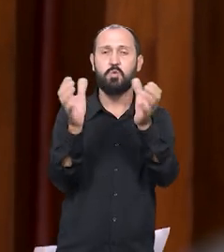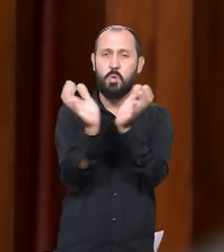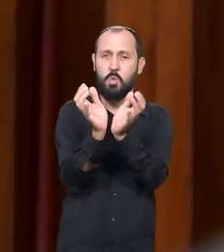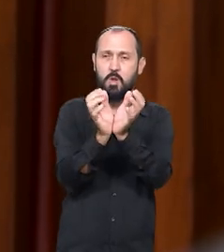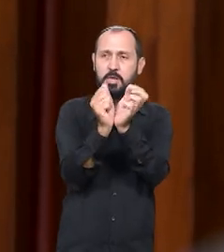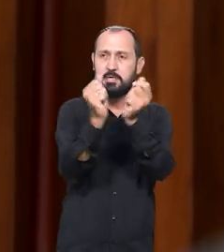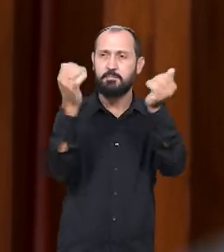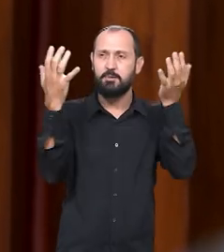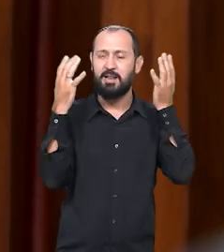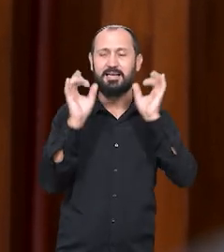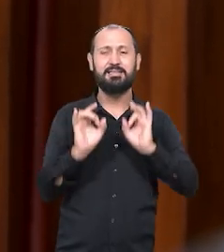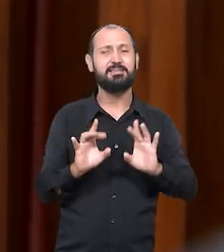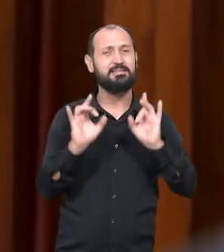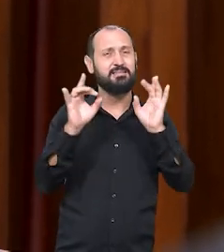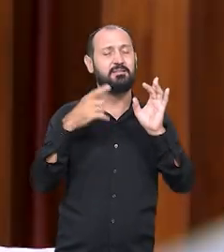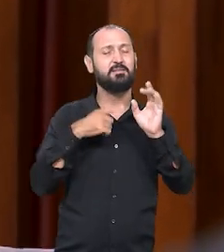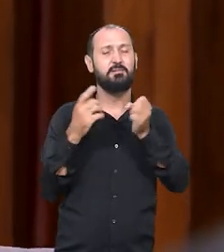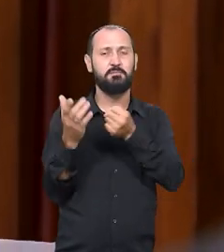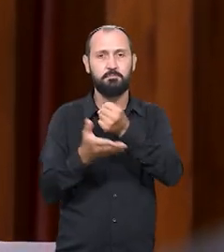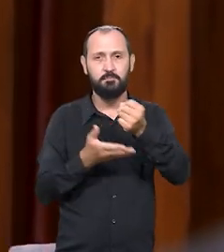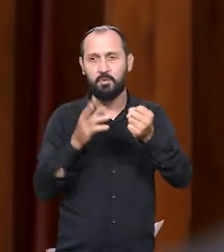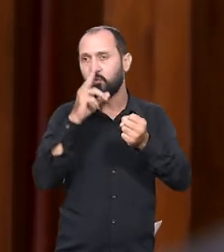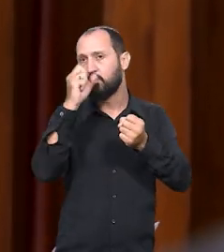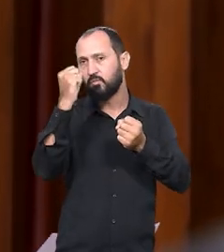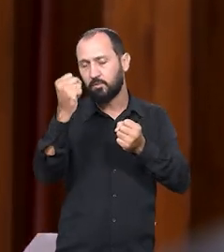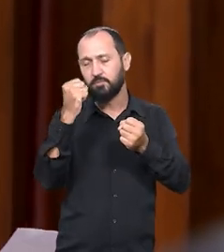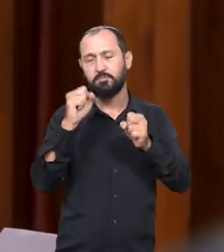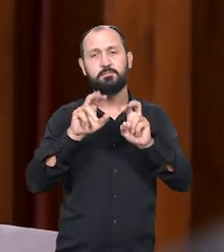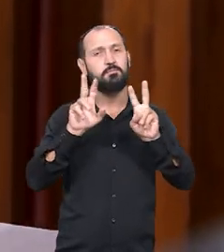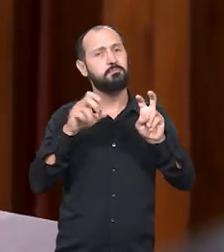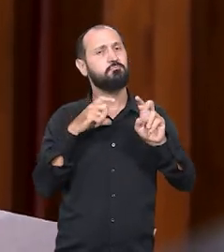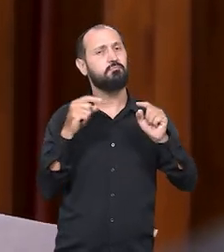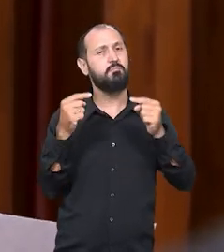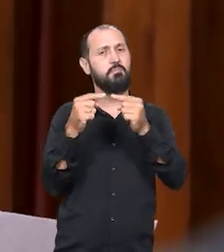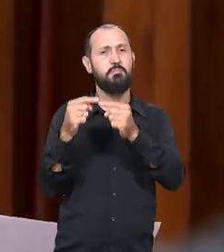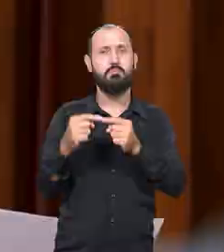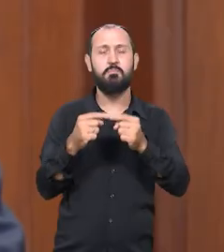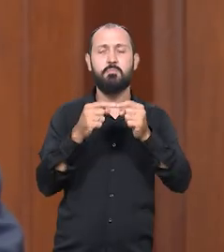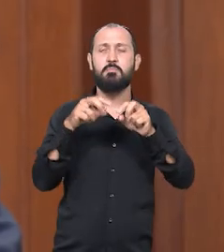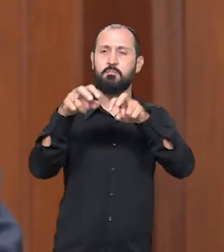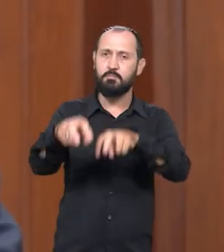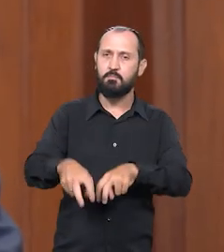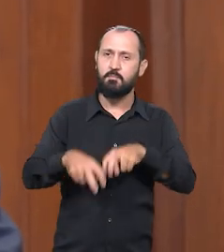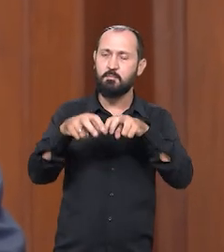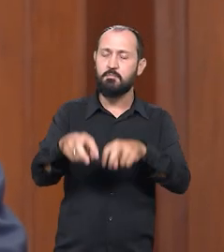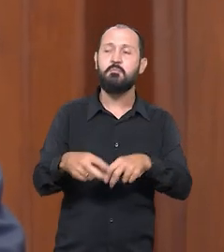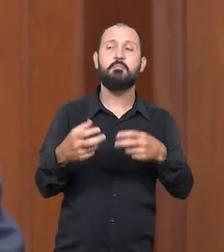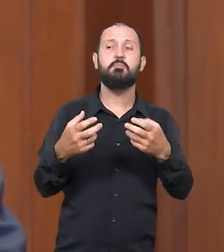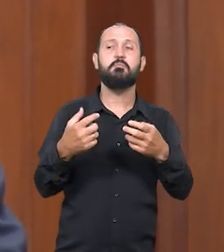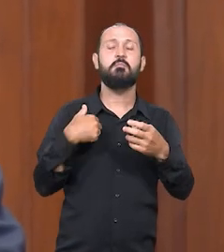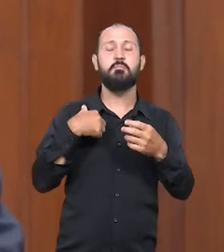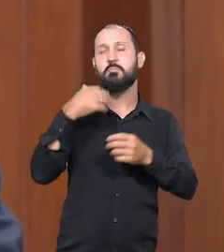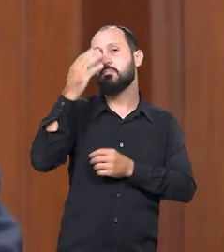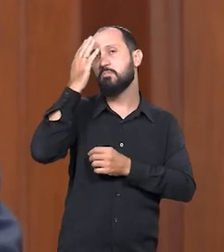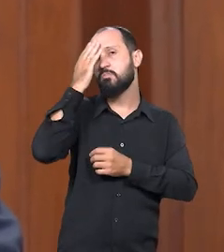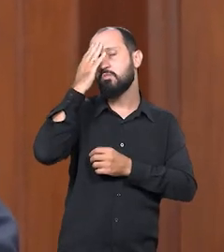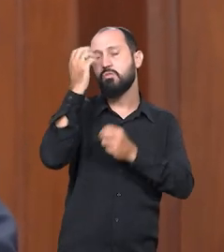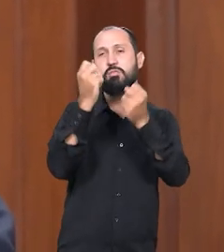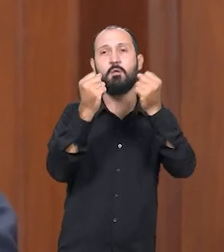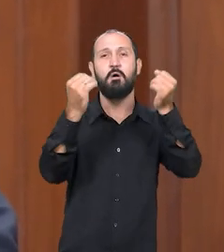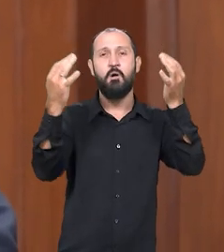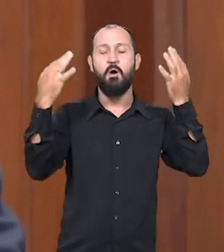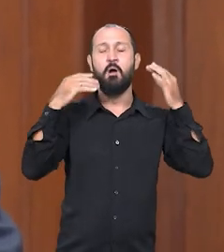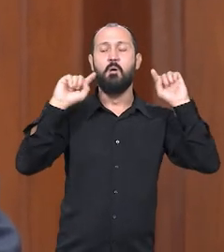específica, eu tenho uma base muito forte relacionada ao produtor rural, e eu entendo que o meio ambiente, ele é